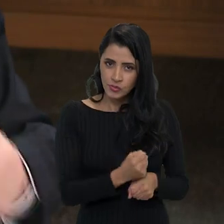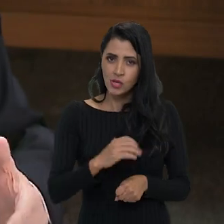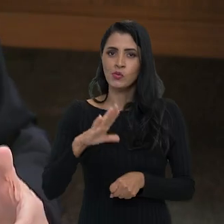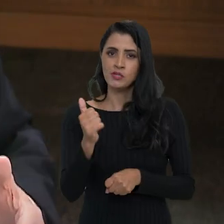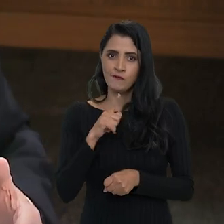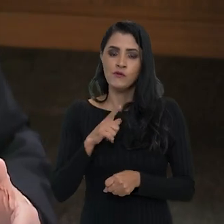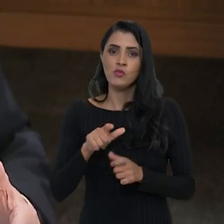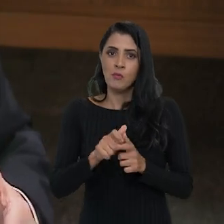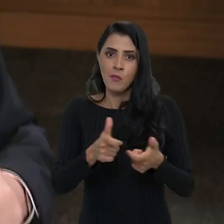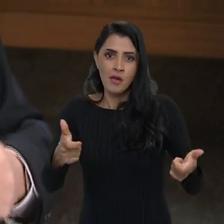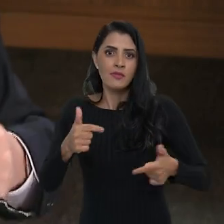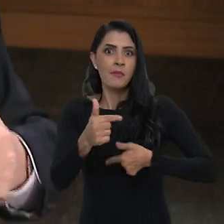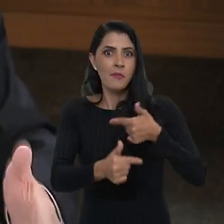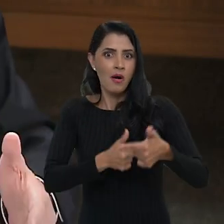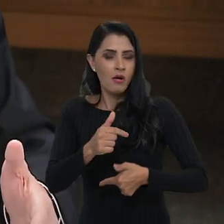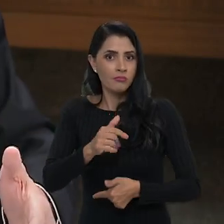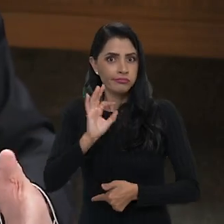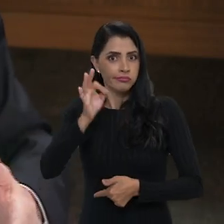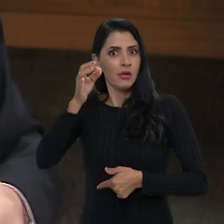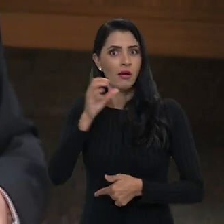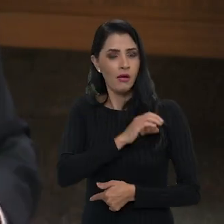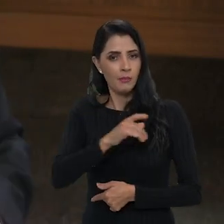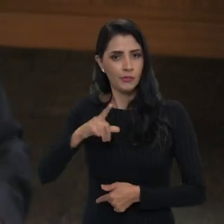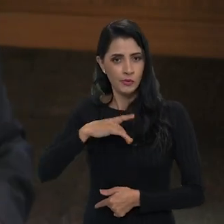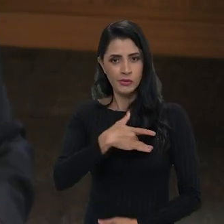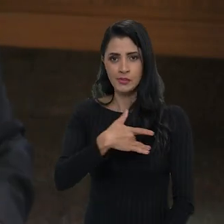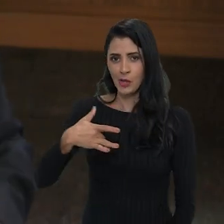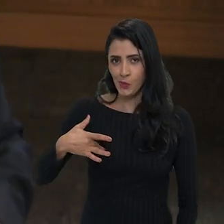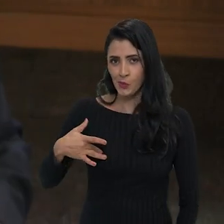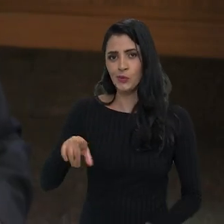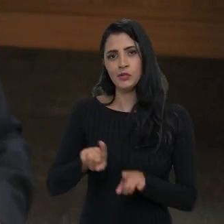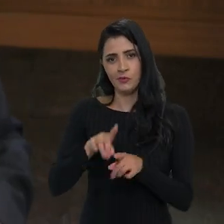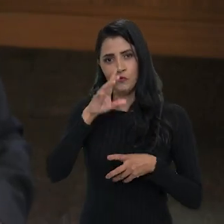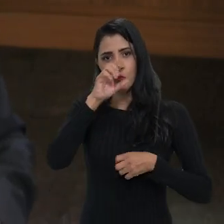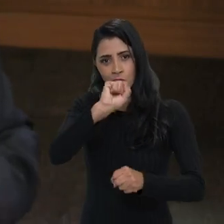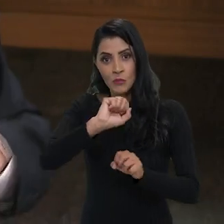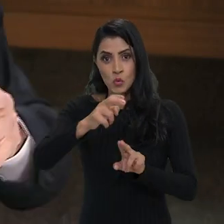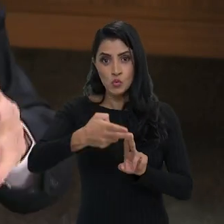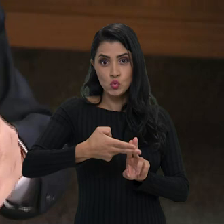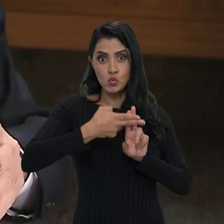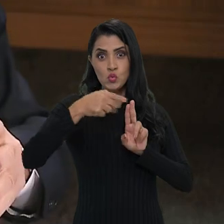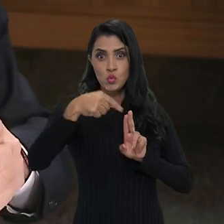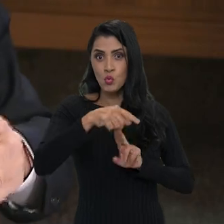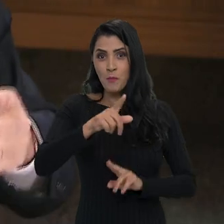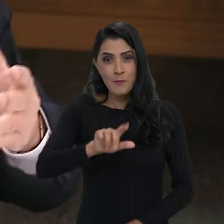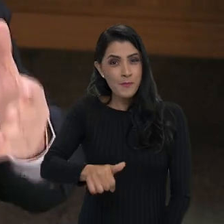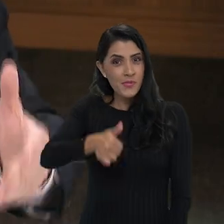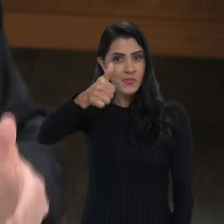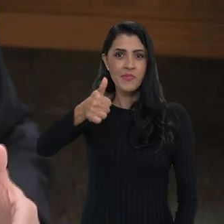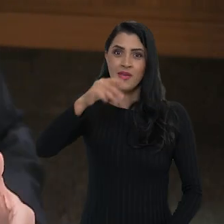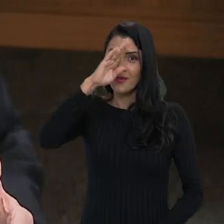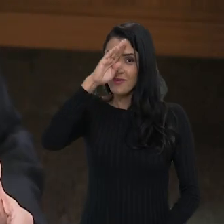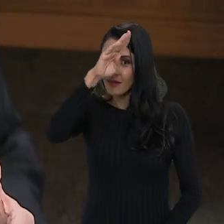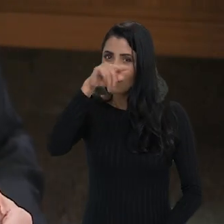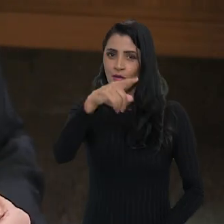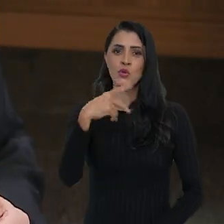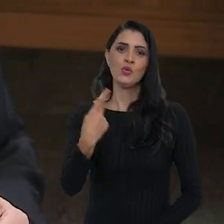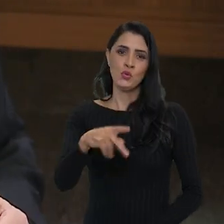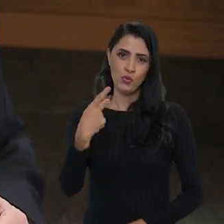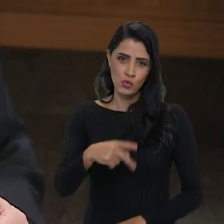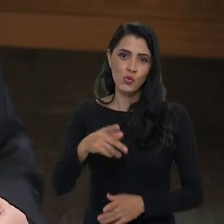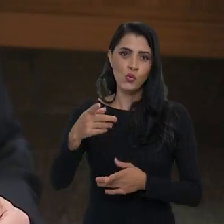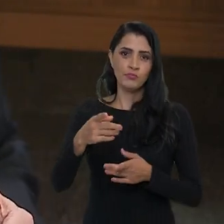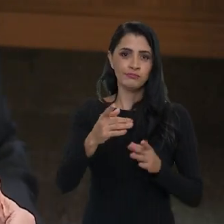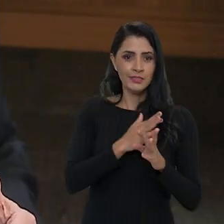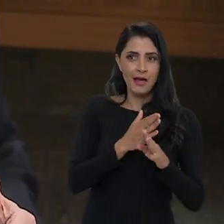gera muito emprego, emprego rápido, saúde fortalecida, o SUS, essa a primeira prioridade